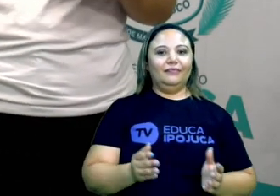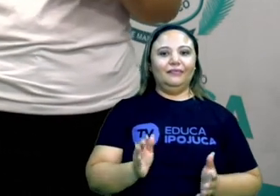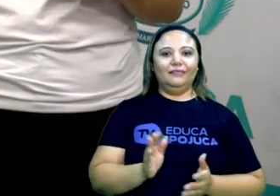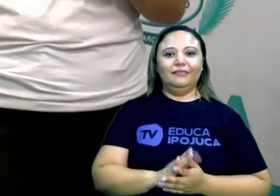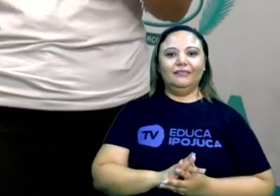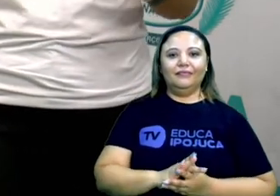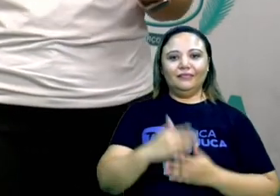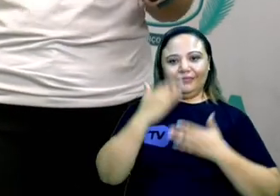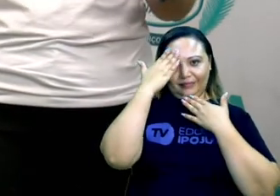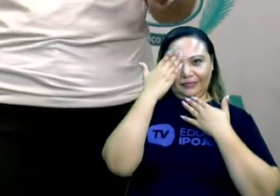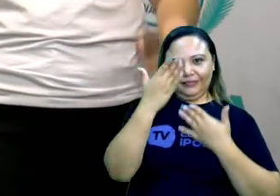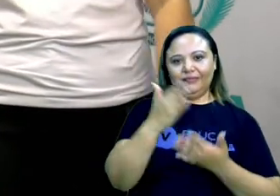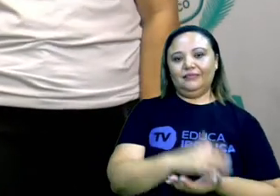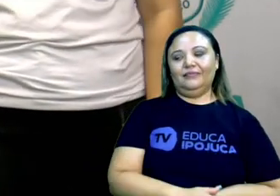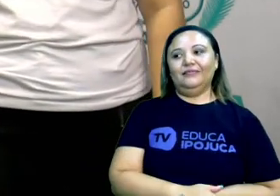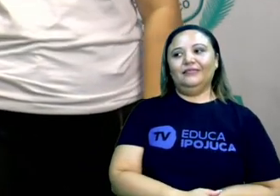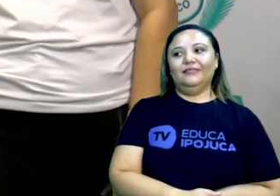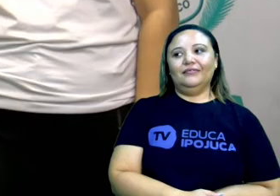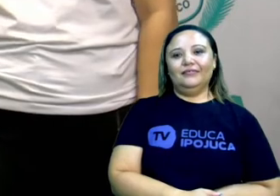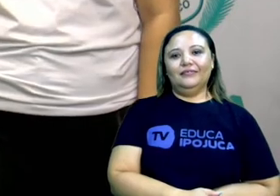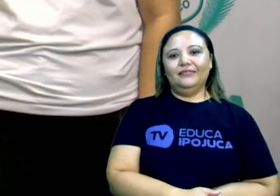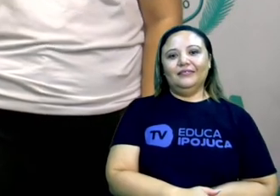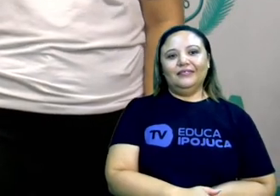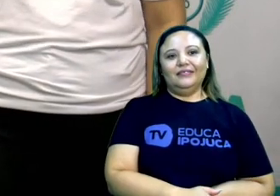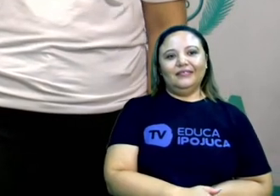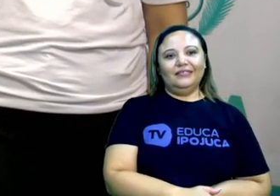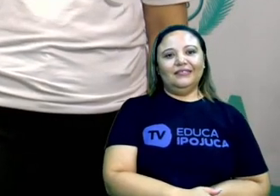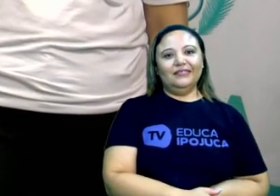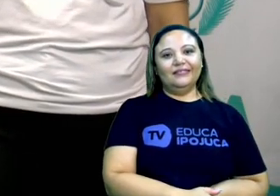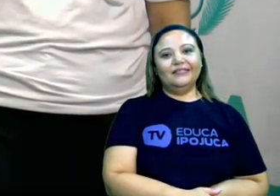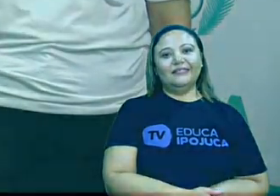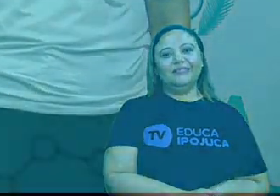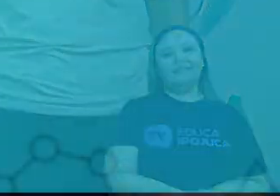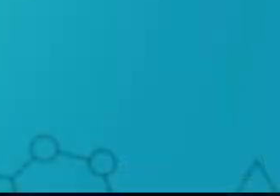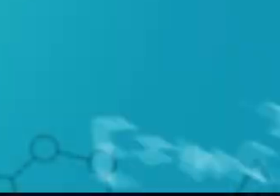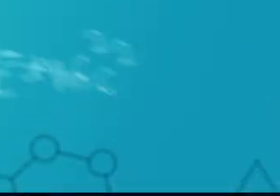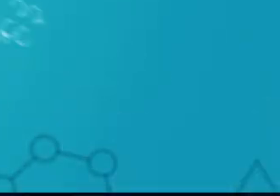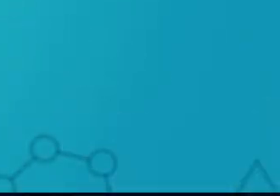é só. Muito obrigada. Foi uma excelente aula. Tchau, tchau.